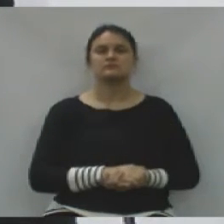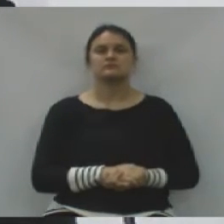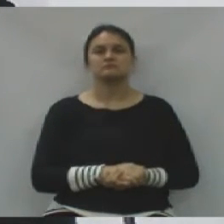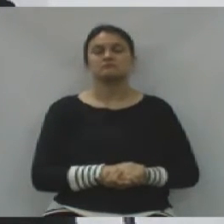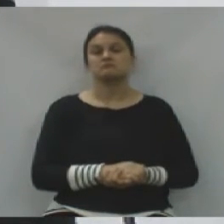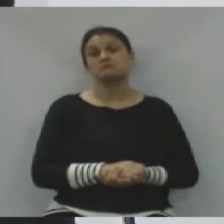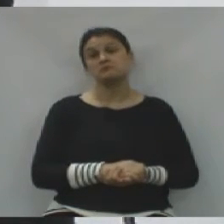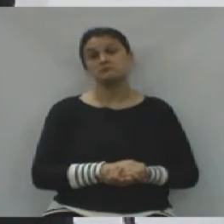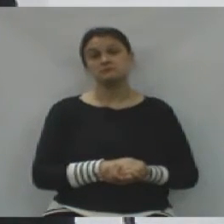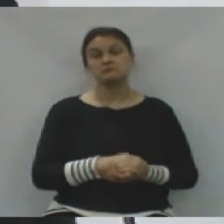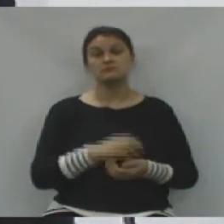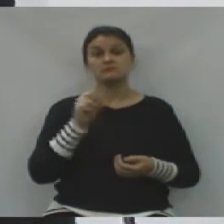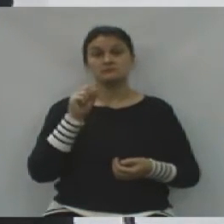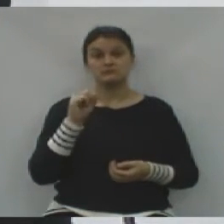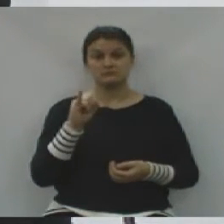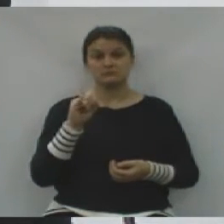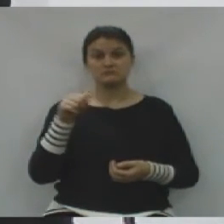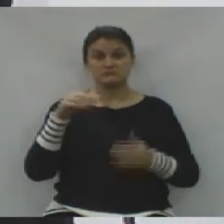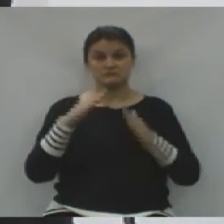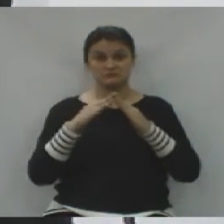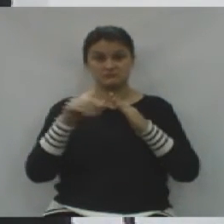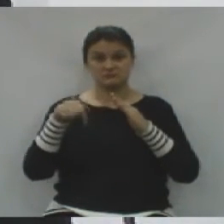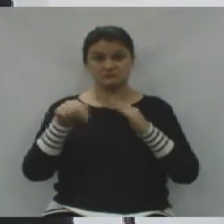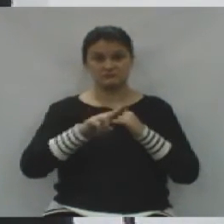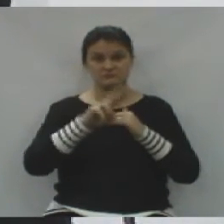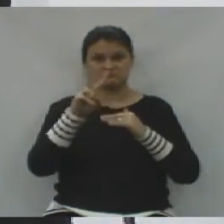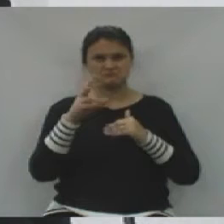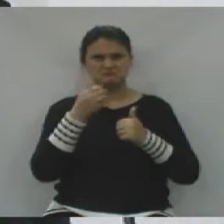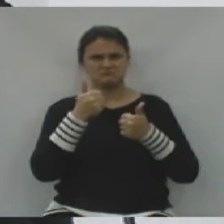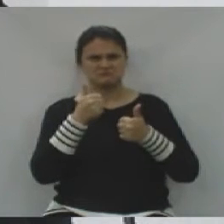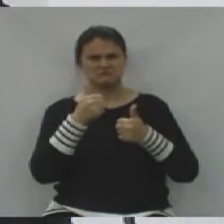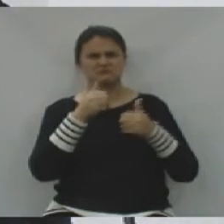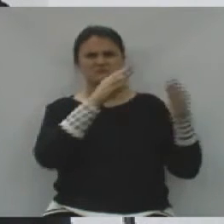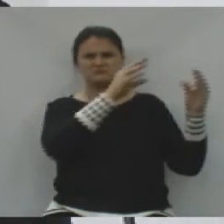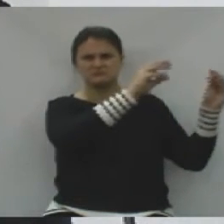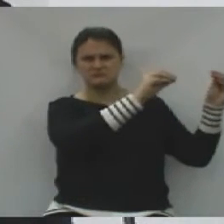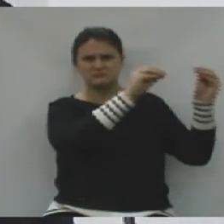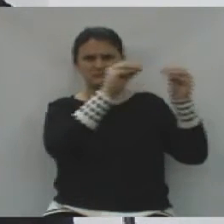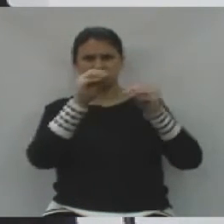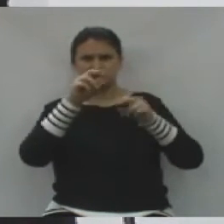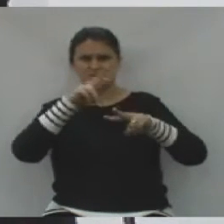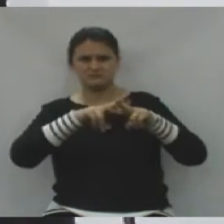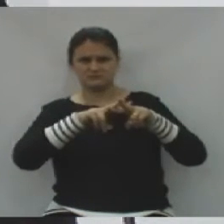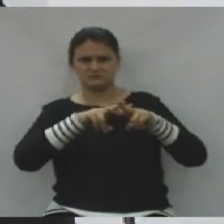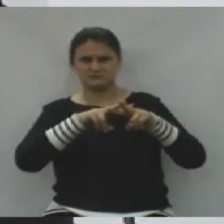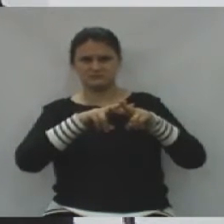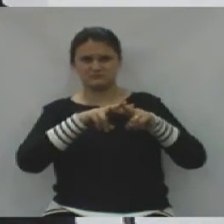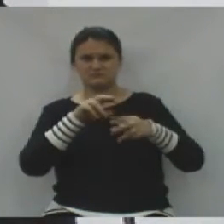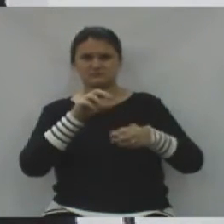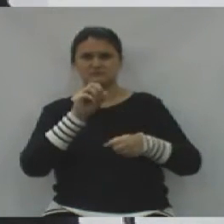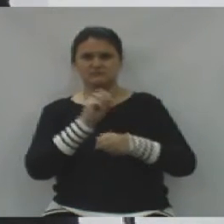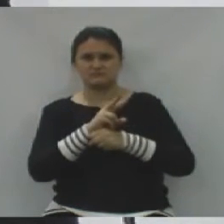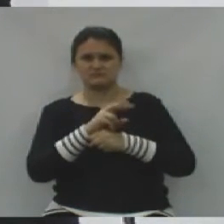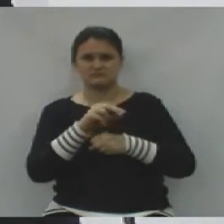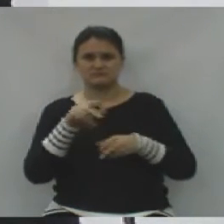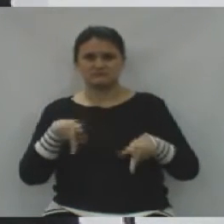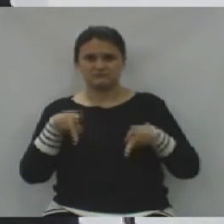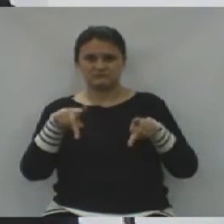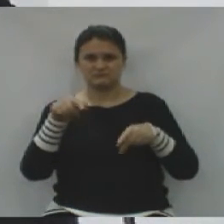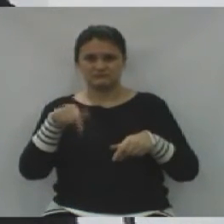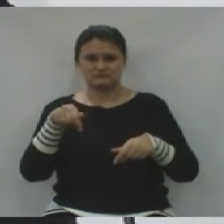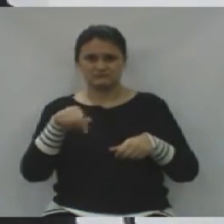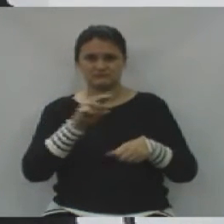Olha, se eles forem de União da Vitória, tudo bem. Agora nós vamos trazer um presídio para a União da Vitória e ainda tirar os empregos do nosso povo de União da Vitória?